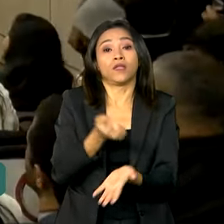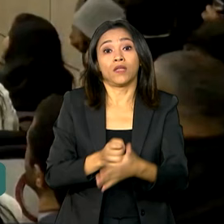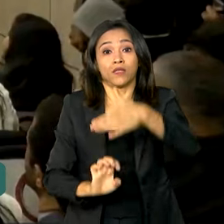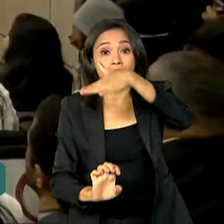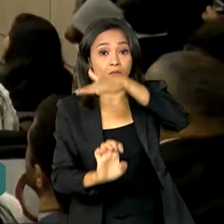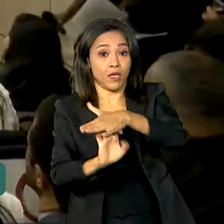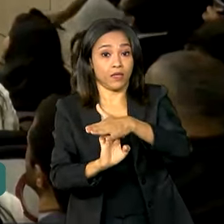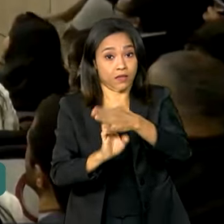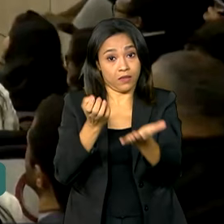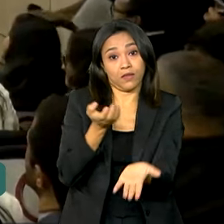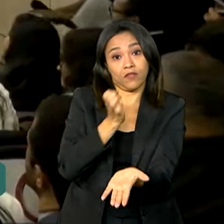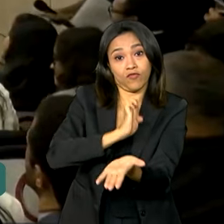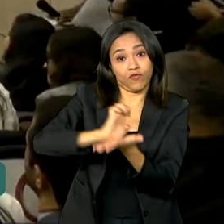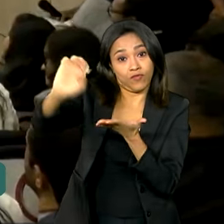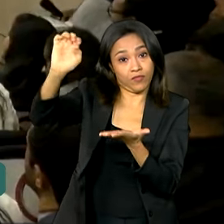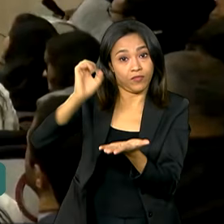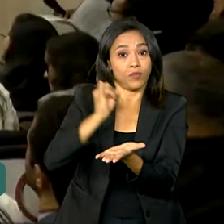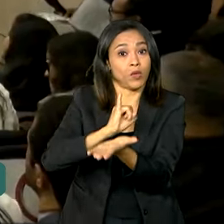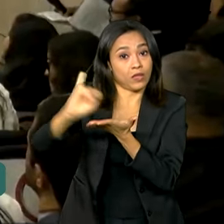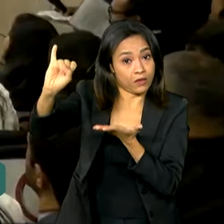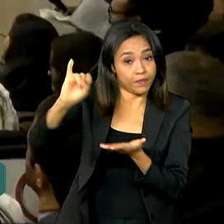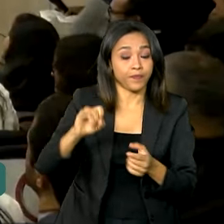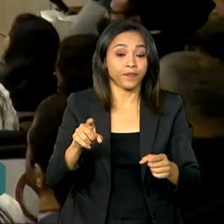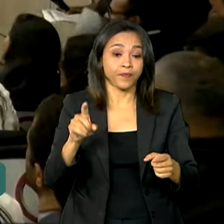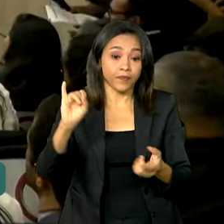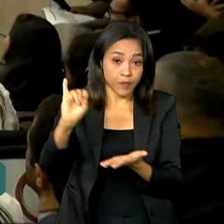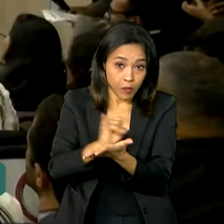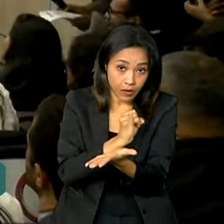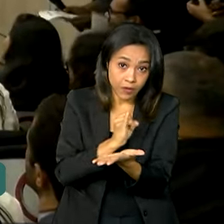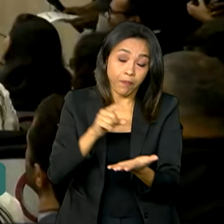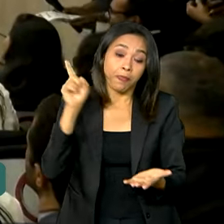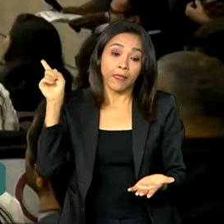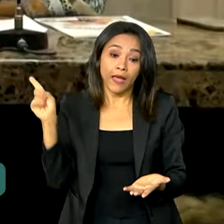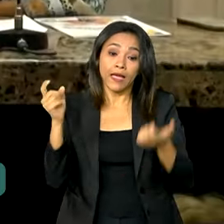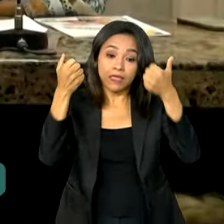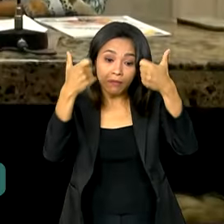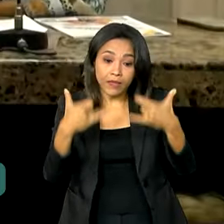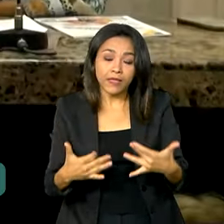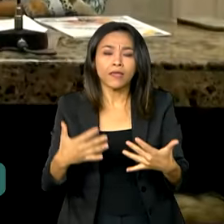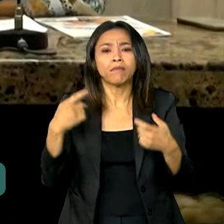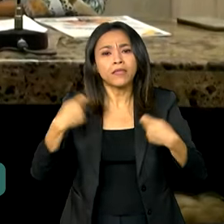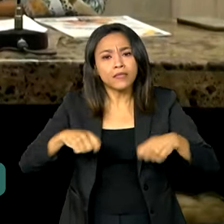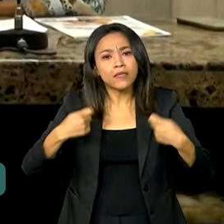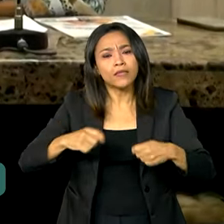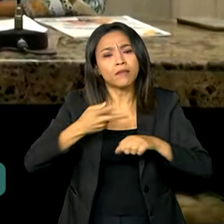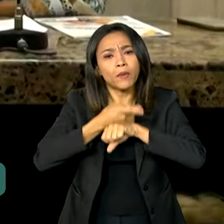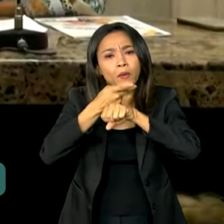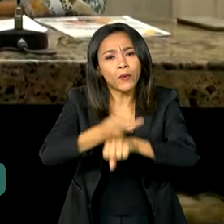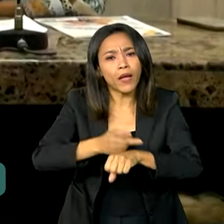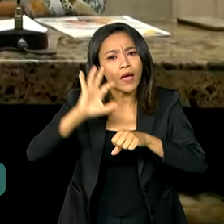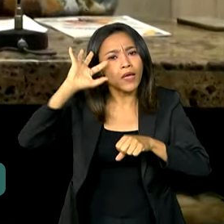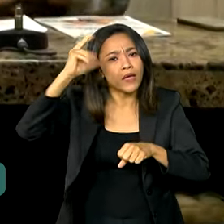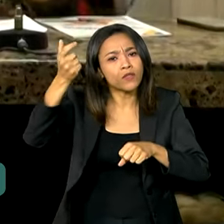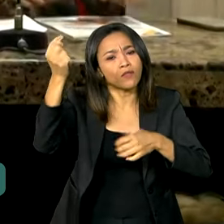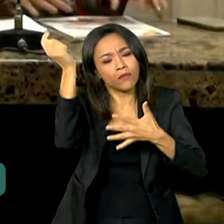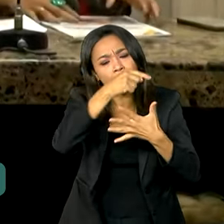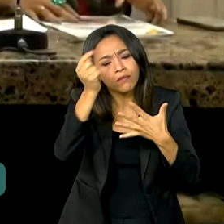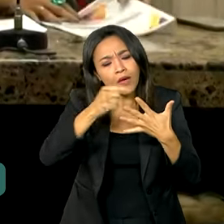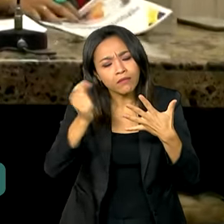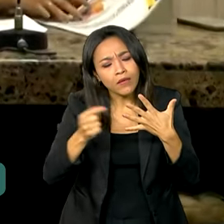Igualdade Racial falou sobre a importância de encontrar soluções para tentar reduzir as